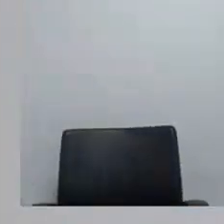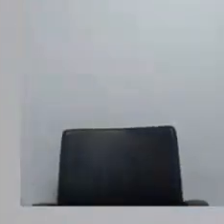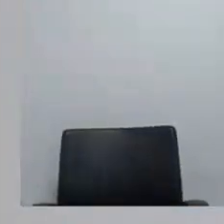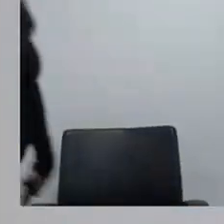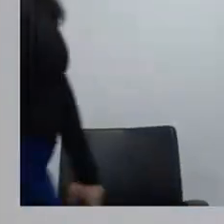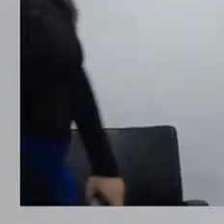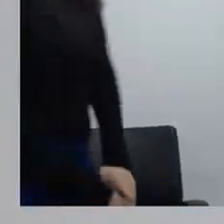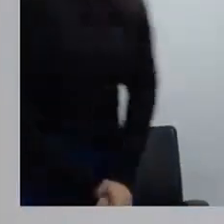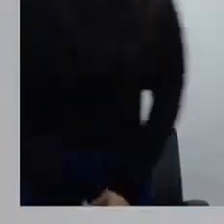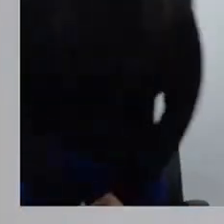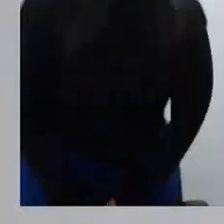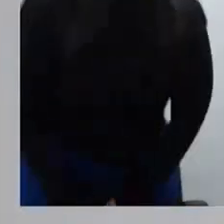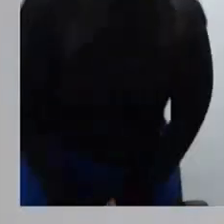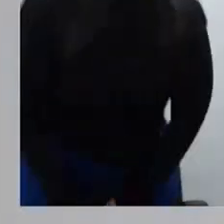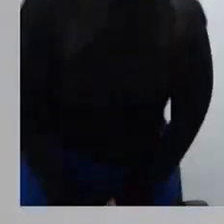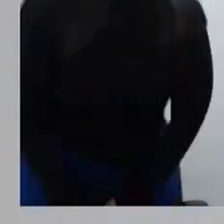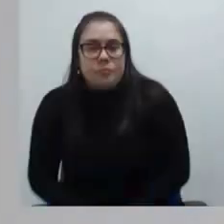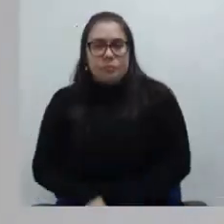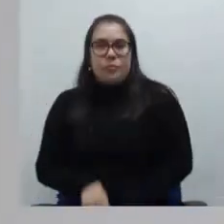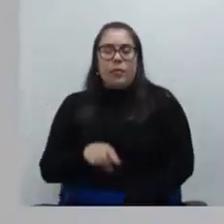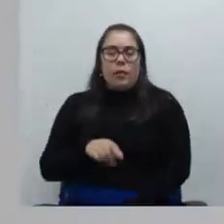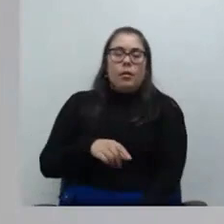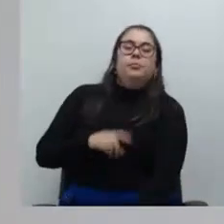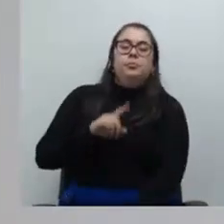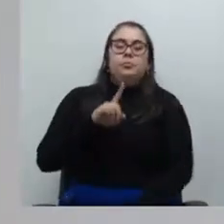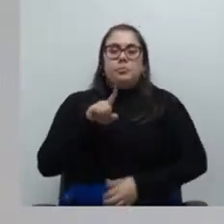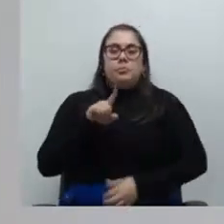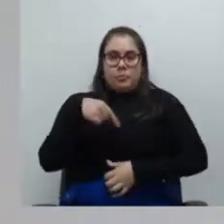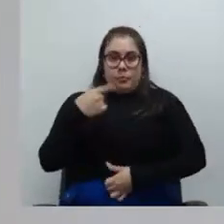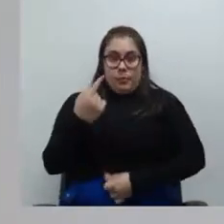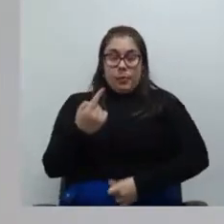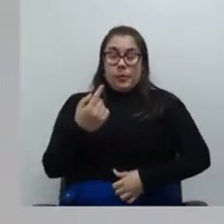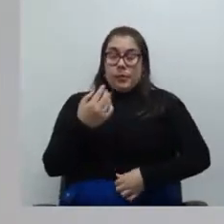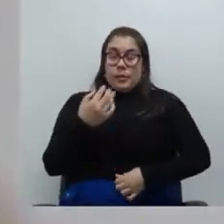Próxima inscrita, conselheira Fernanda Capitânio, com a palavra.